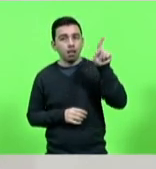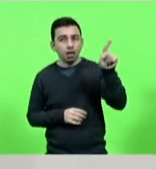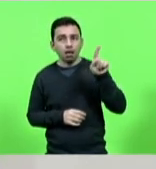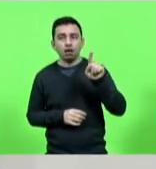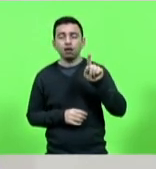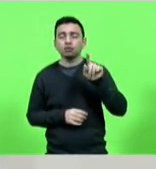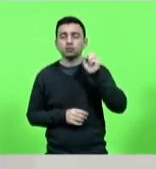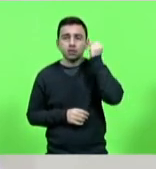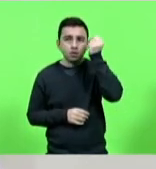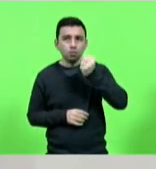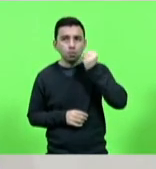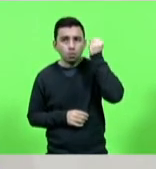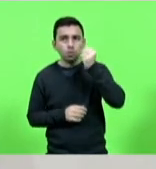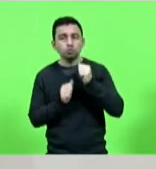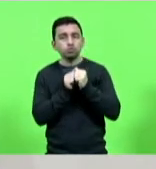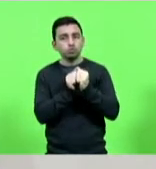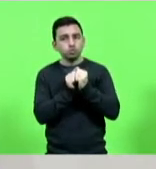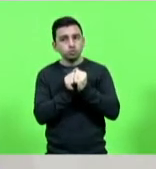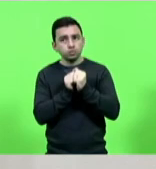para